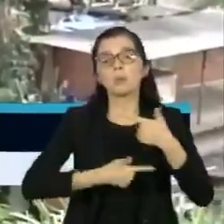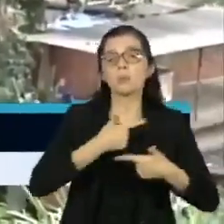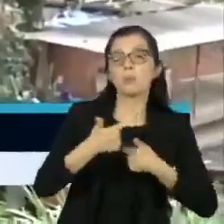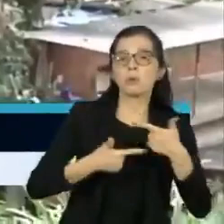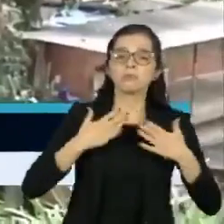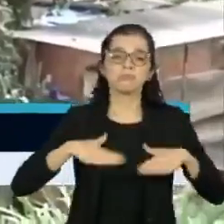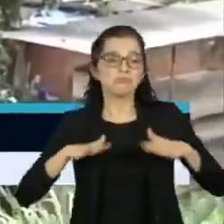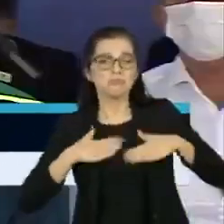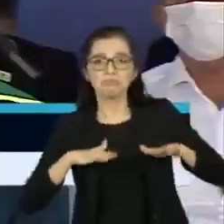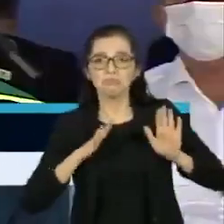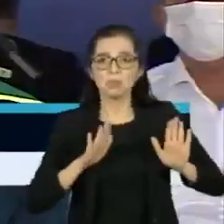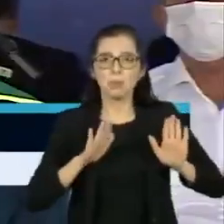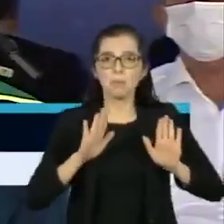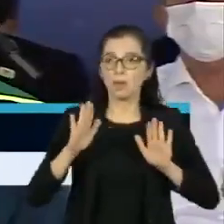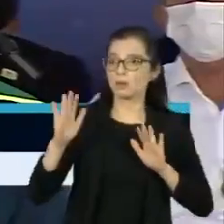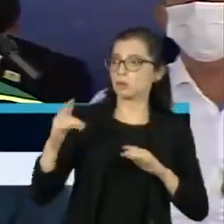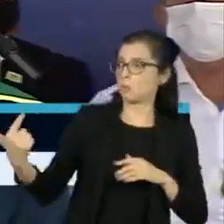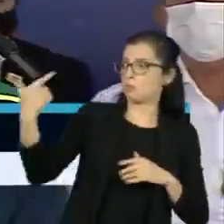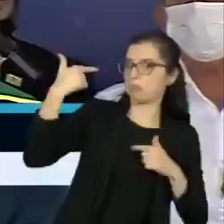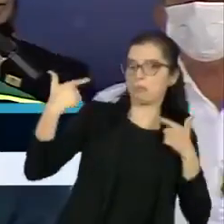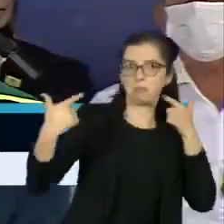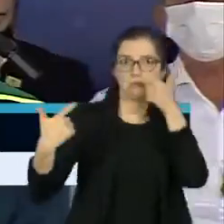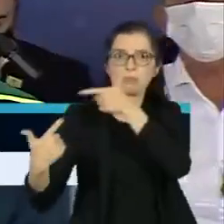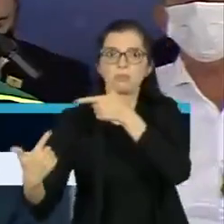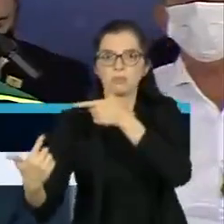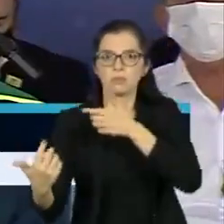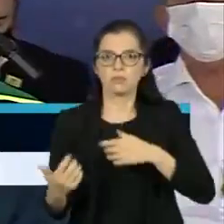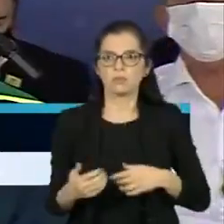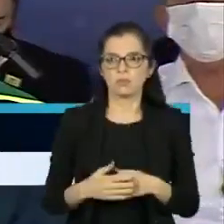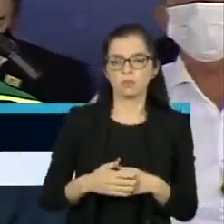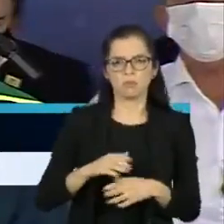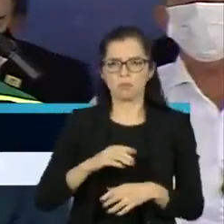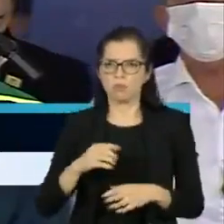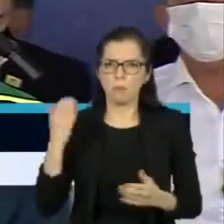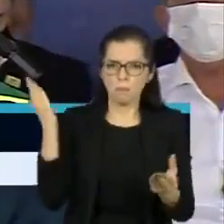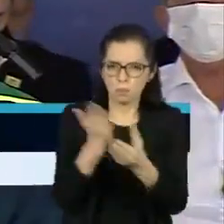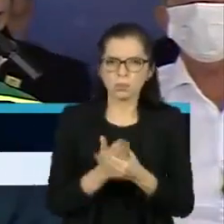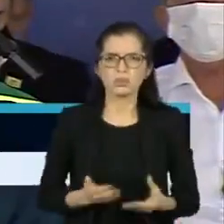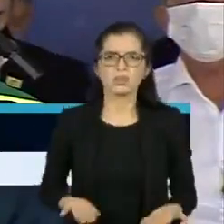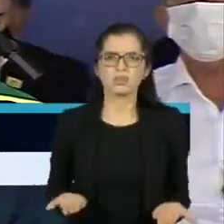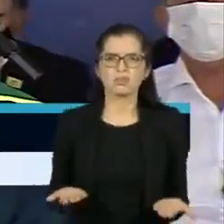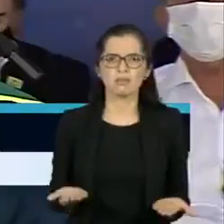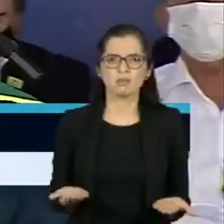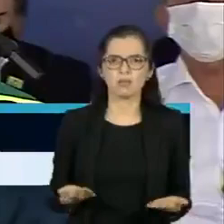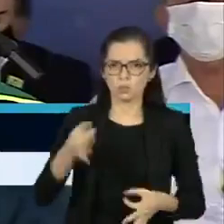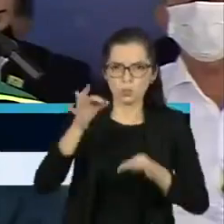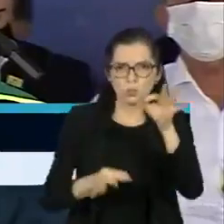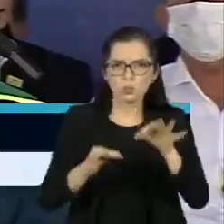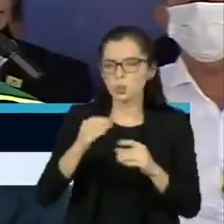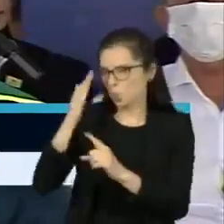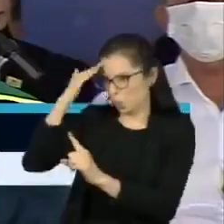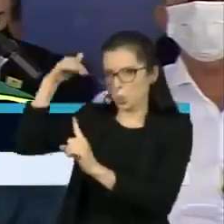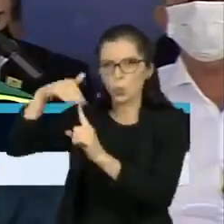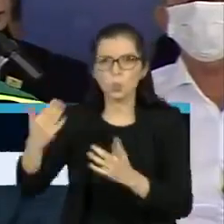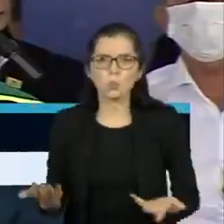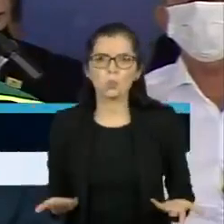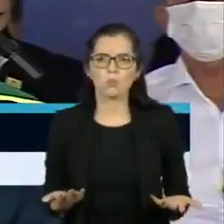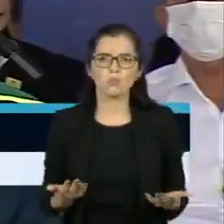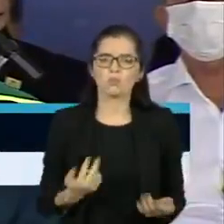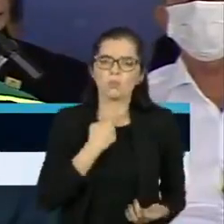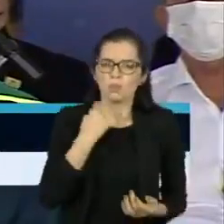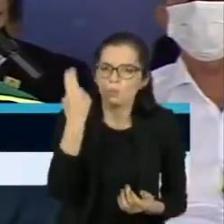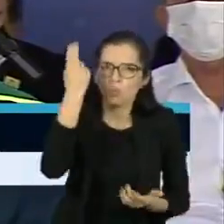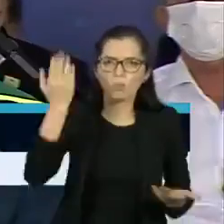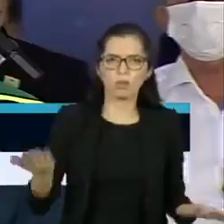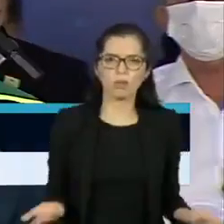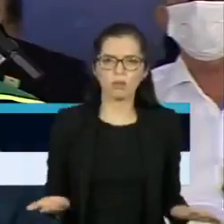não pode, após o cumprimento da missão, receber a visita do oficial de justiça para começar a responder o inquérito, ou